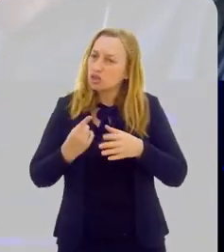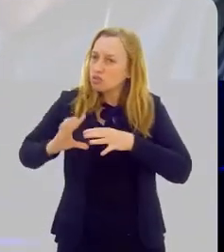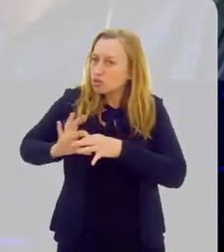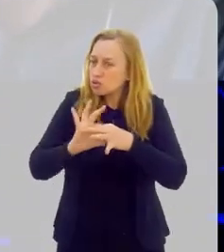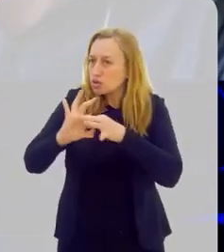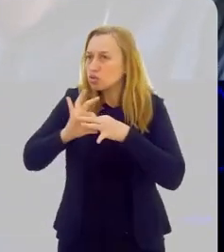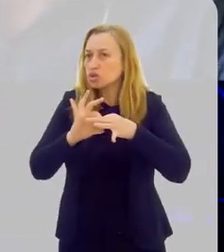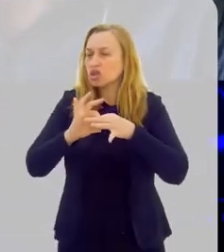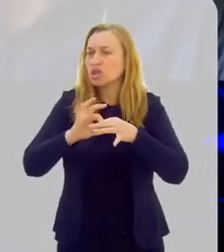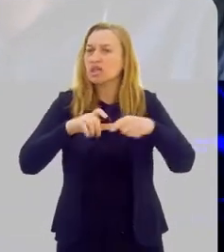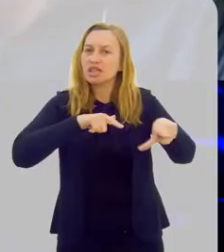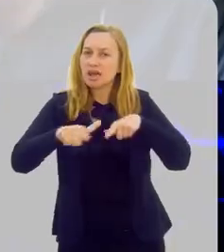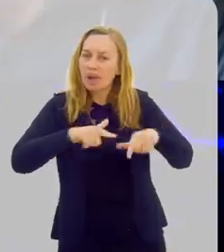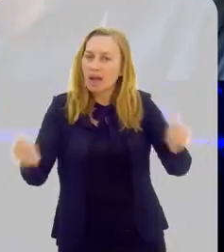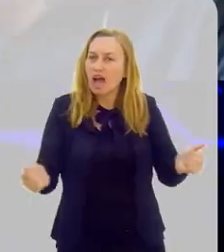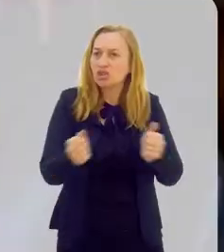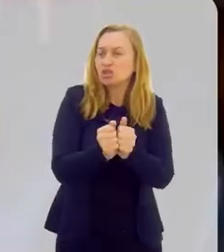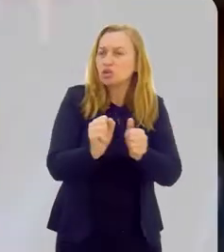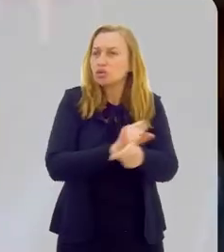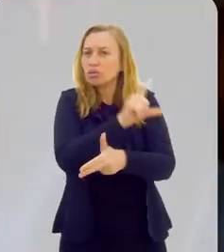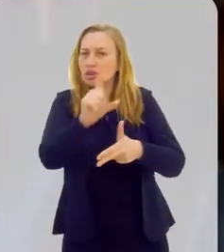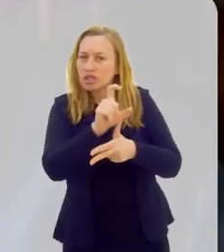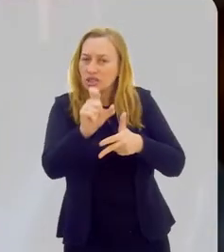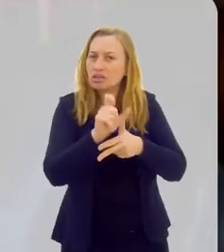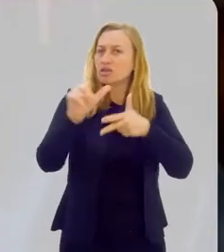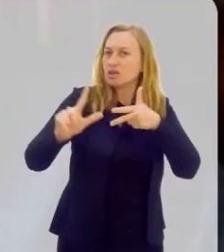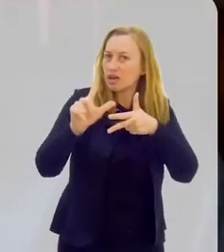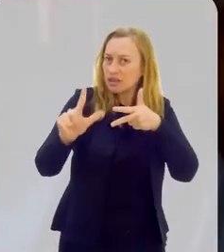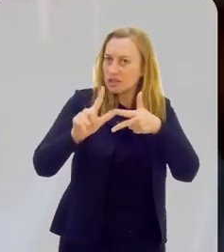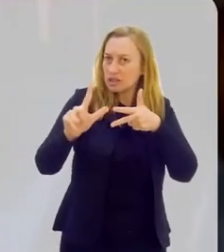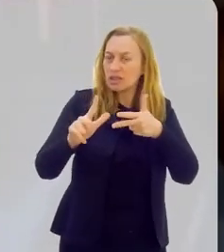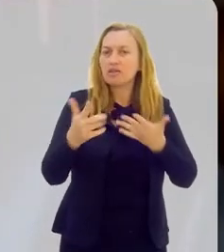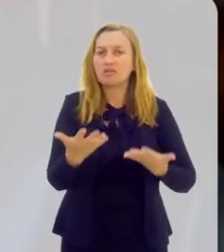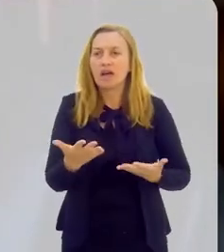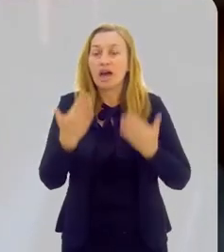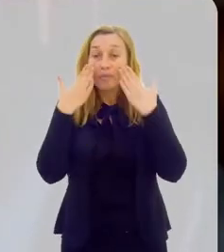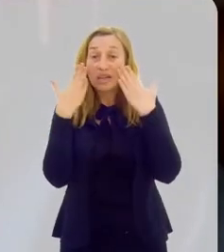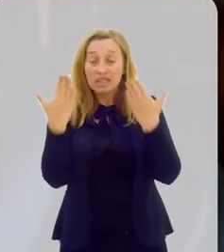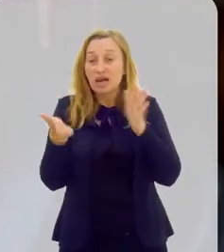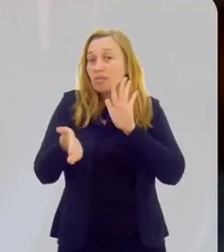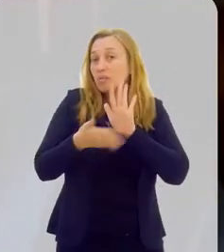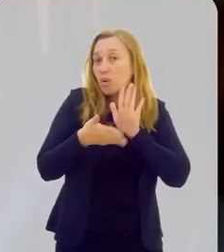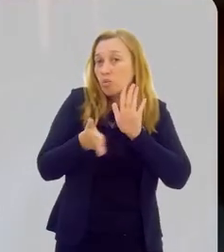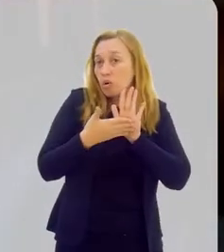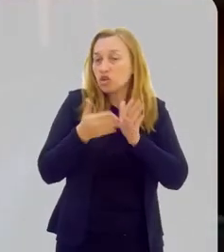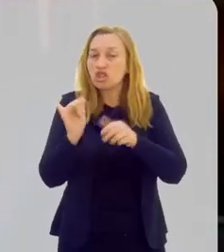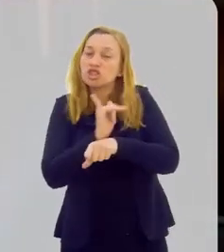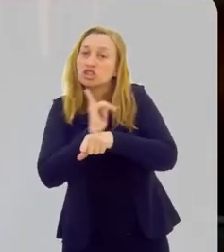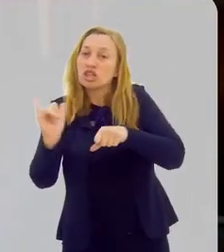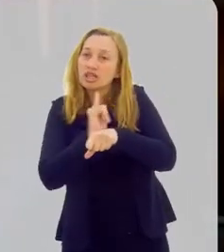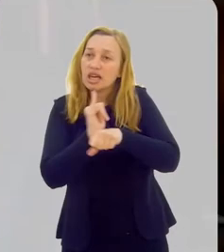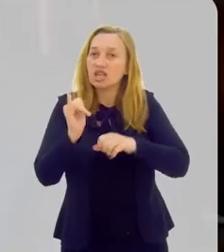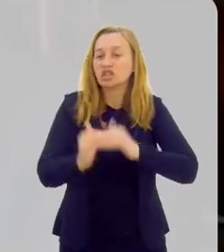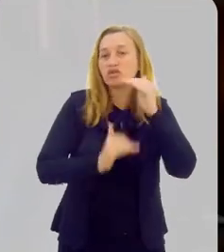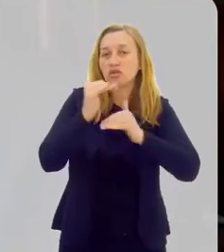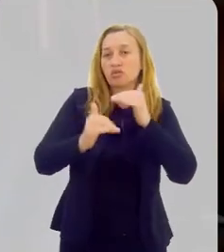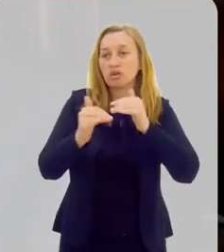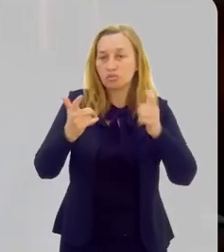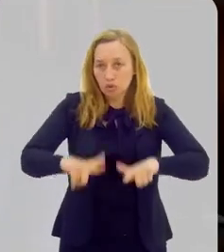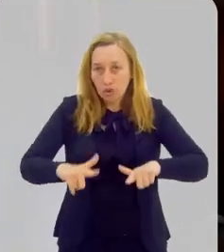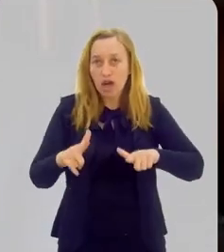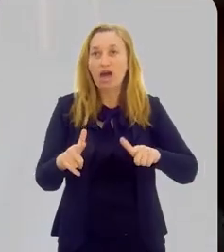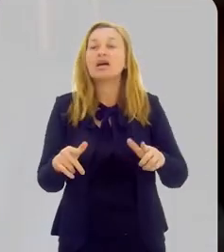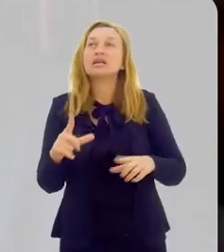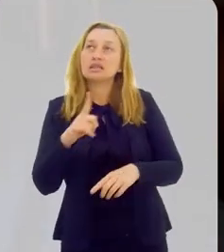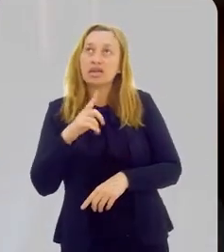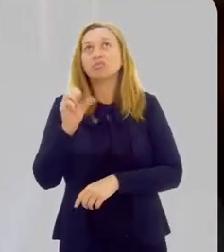do qual temos que unir forças e trabalhar junto com o executivo e com o legislativo em apresentar propostas estratégicas